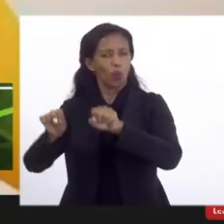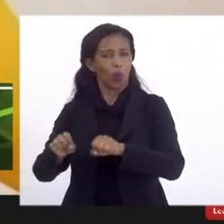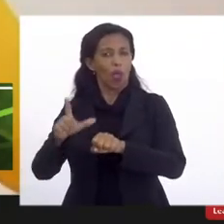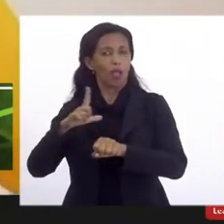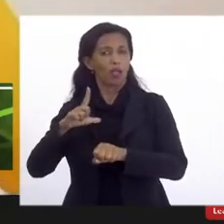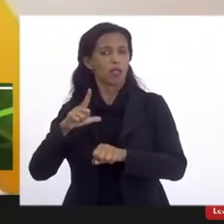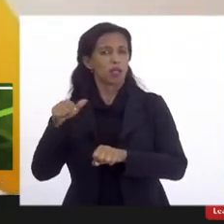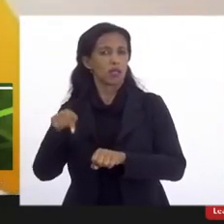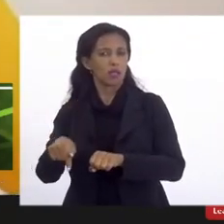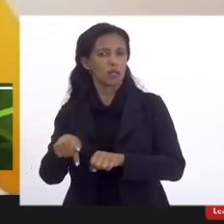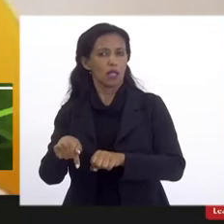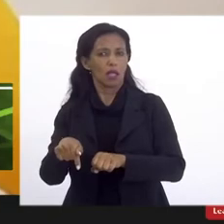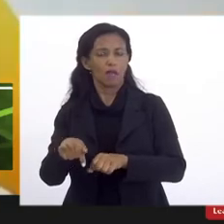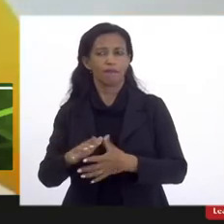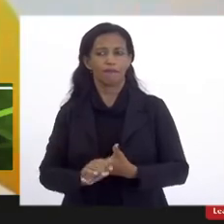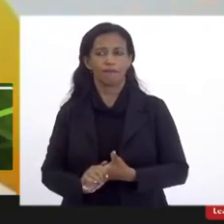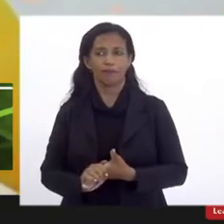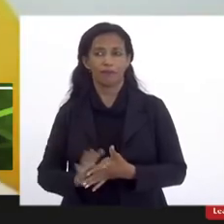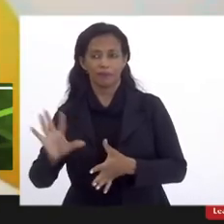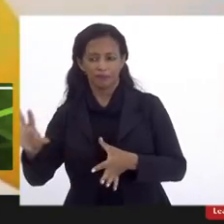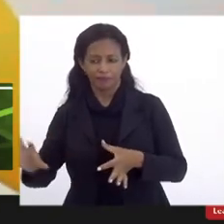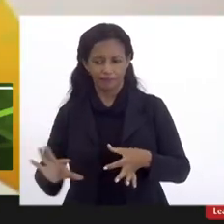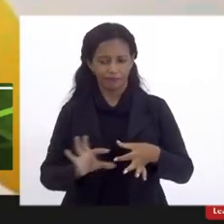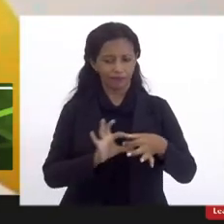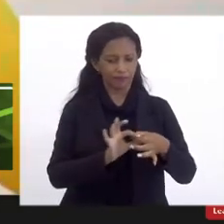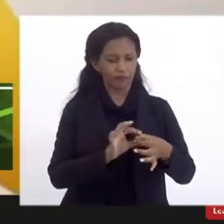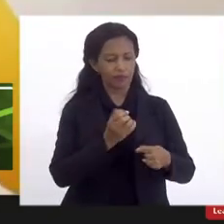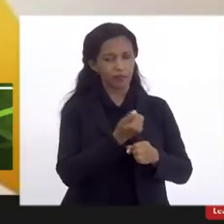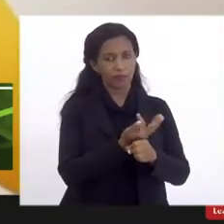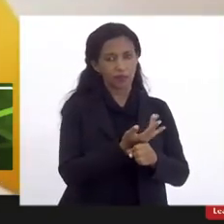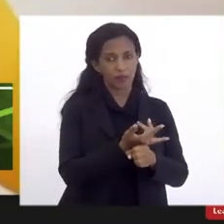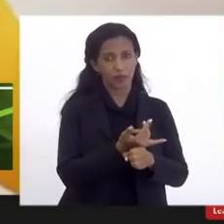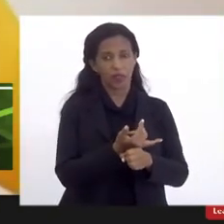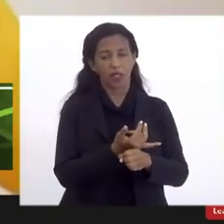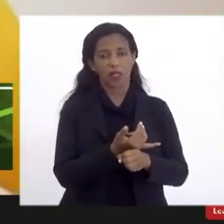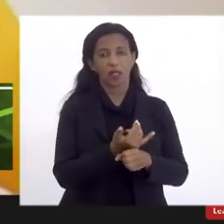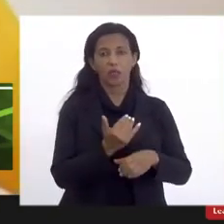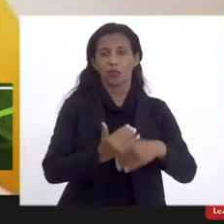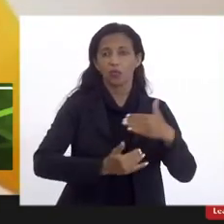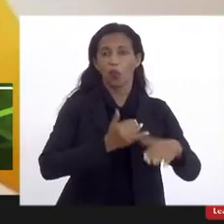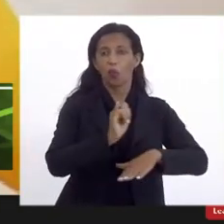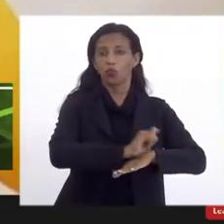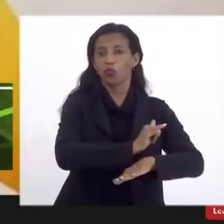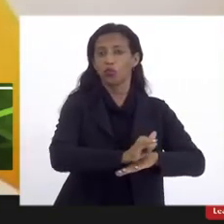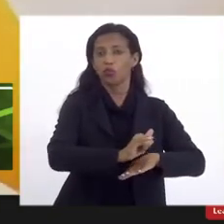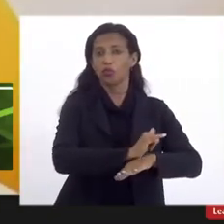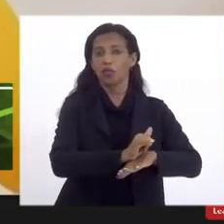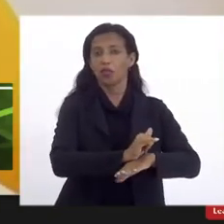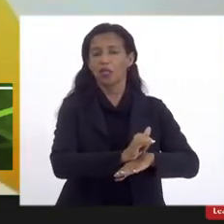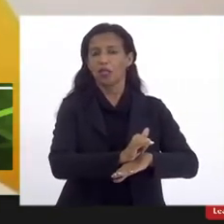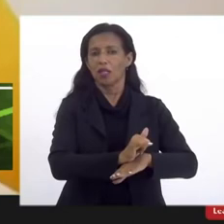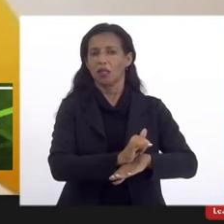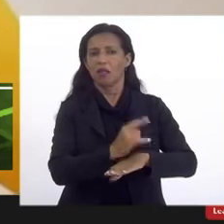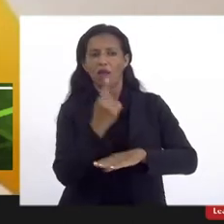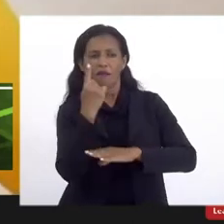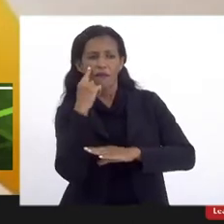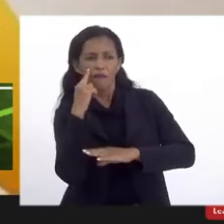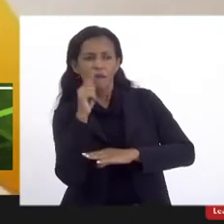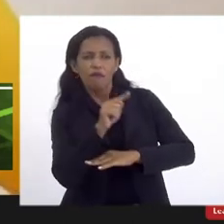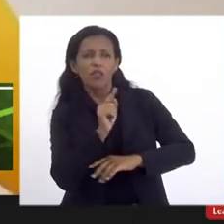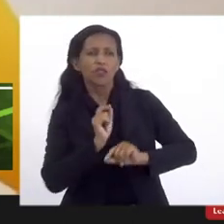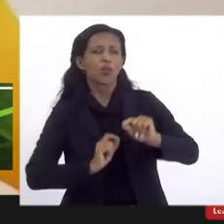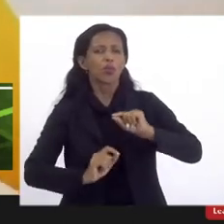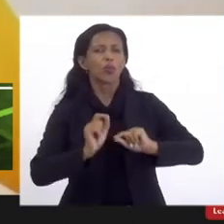essa unidade da Zona Oeste na UERJ e de um plano de desenvolvimento estratégico que preveja o que se